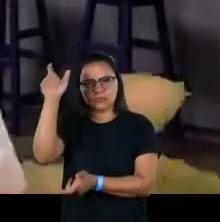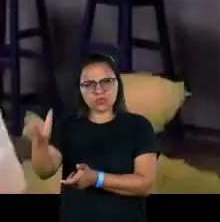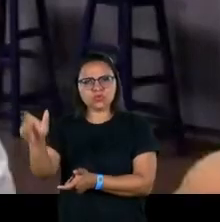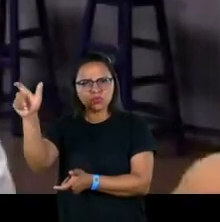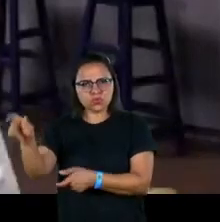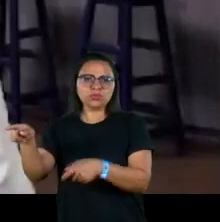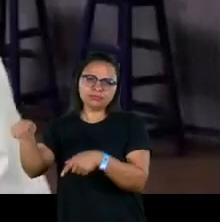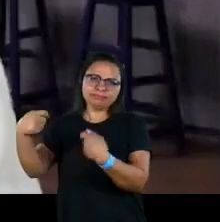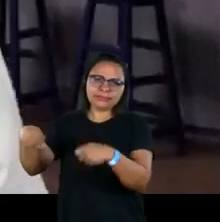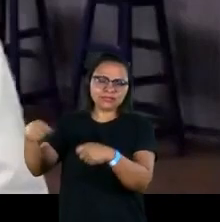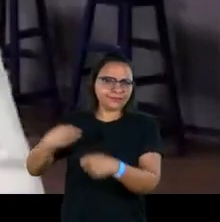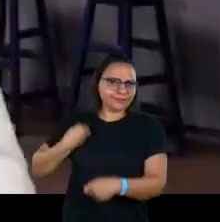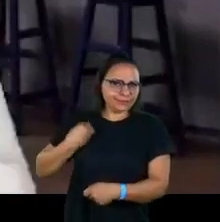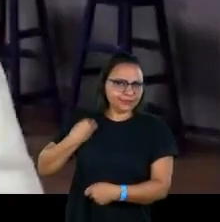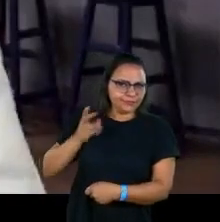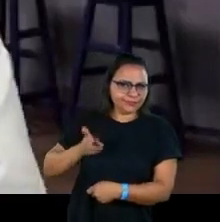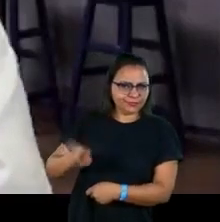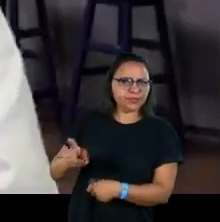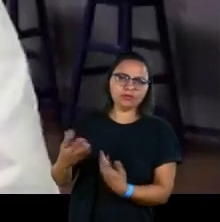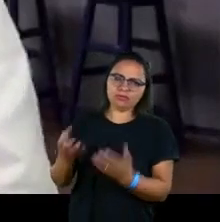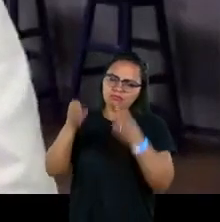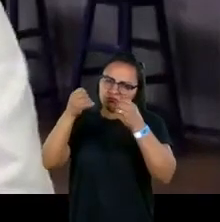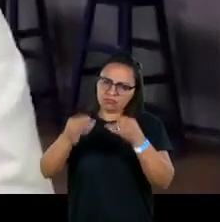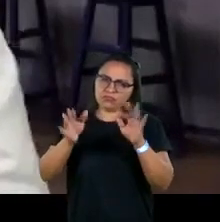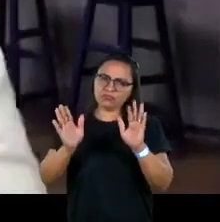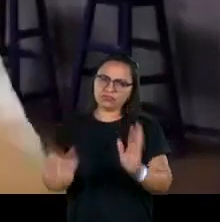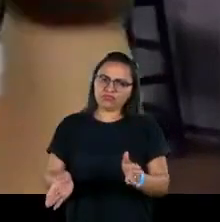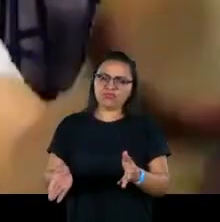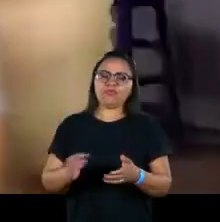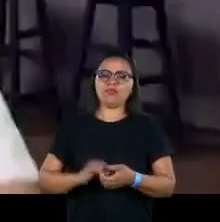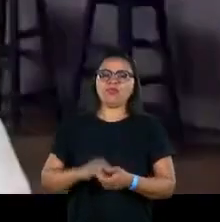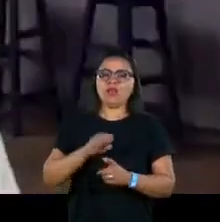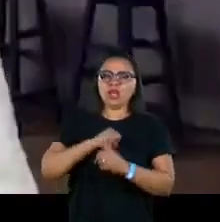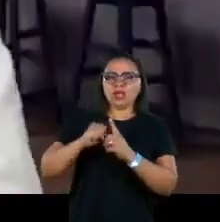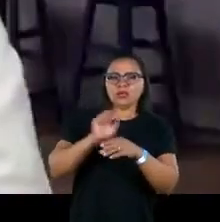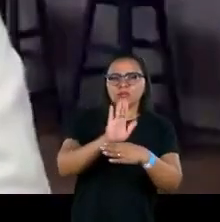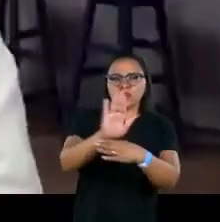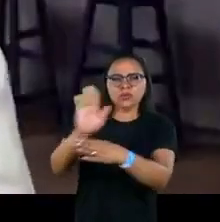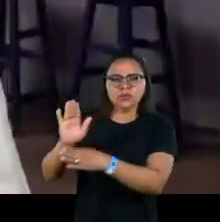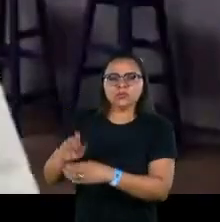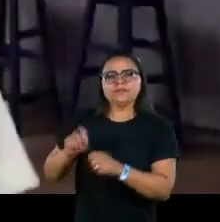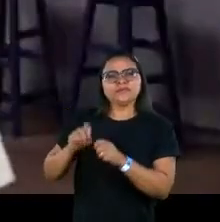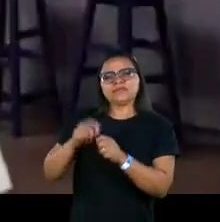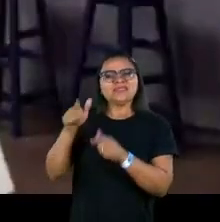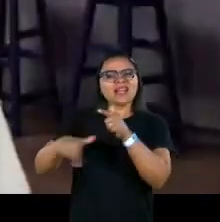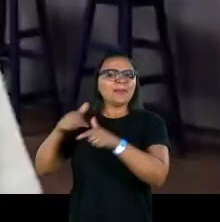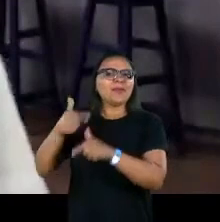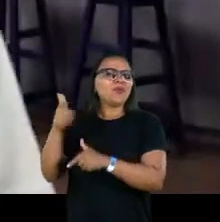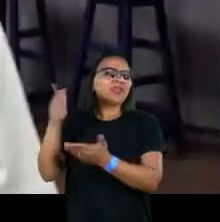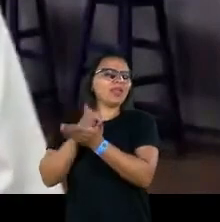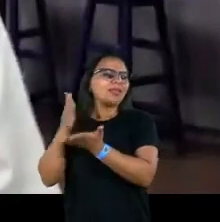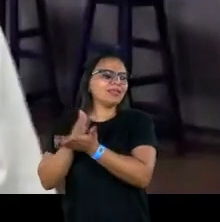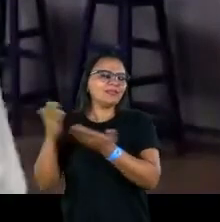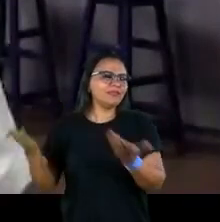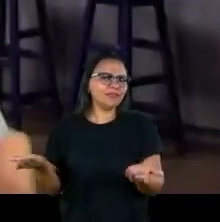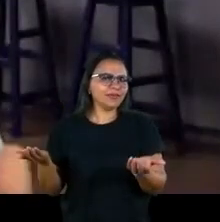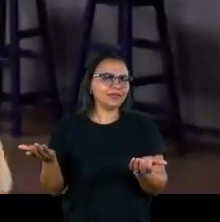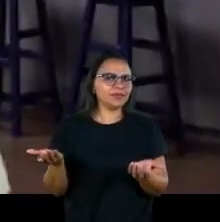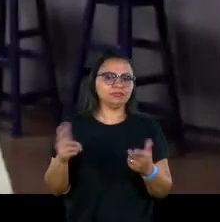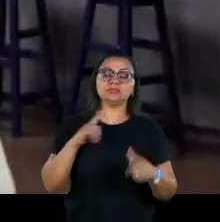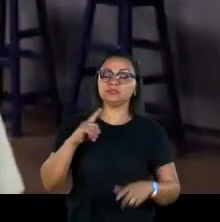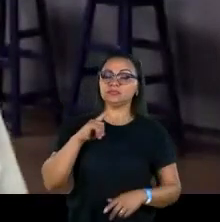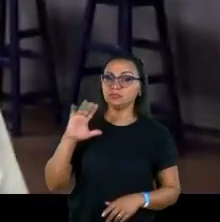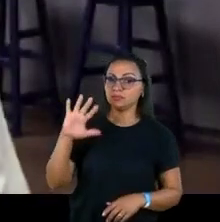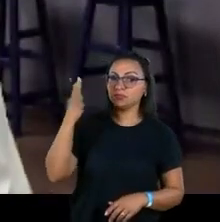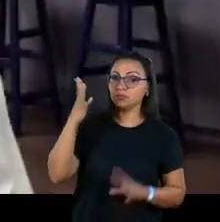ali porque elas precisam também sobreviver como você falou você é assistente social acaba tendo que fazer um trabalho que não tem nada a ver com isso e isso tem